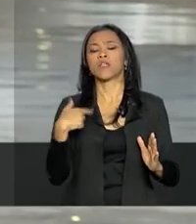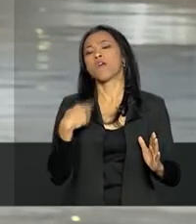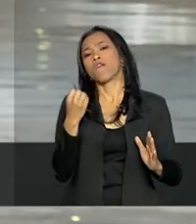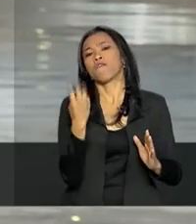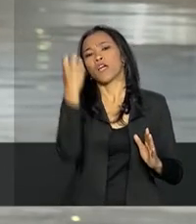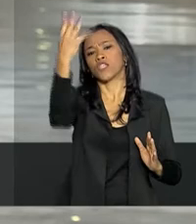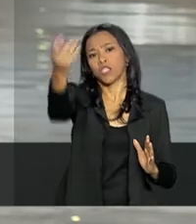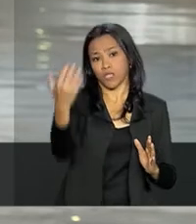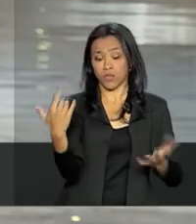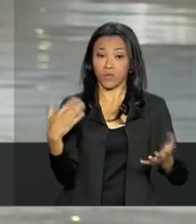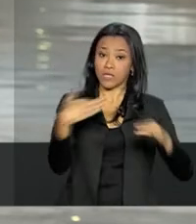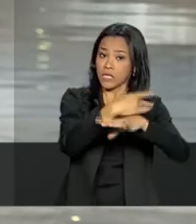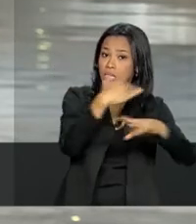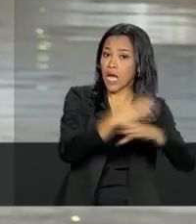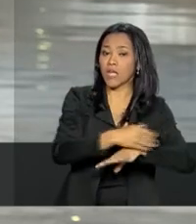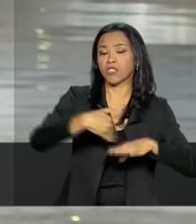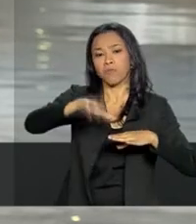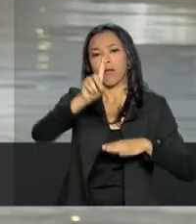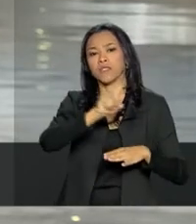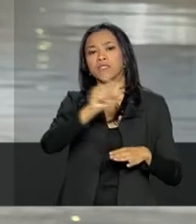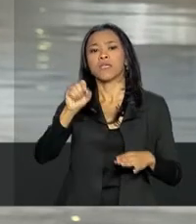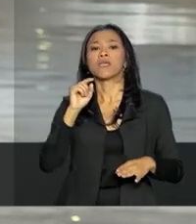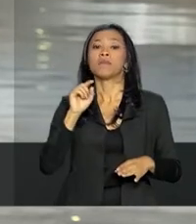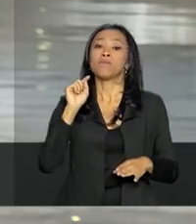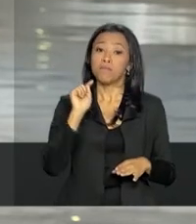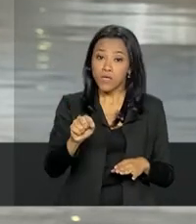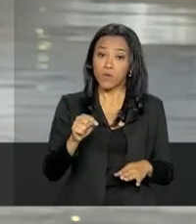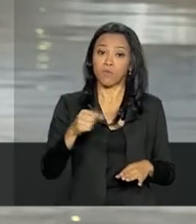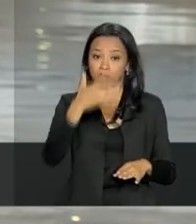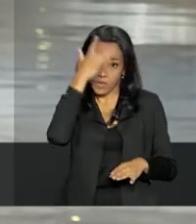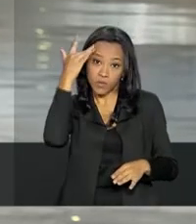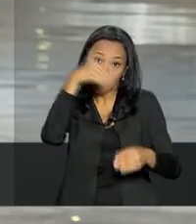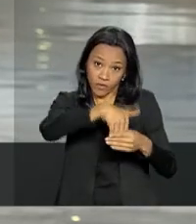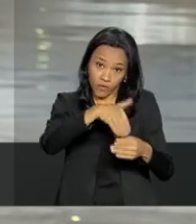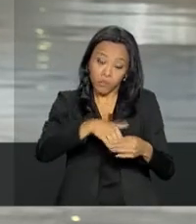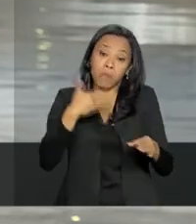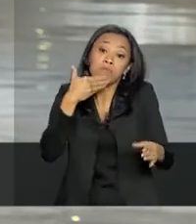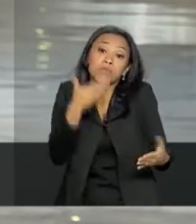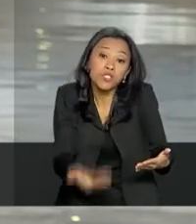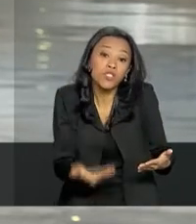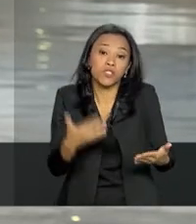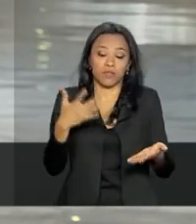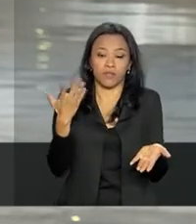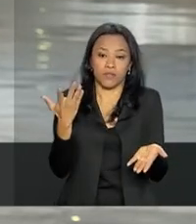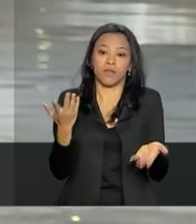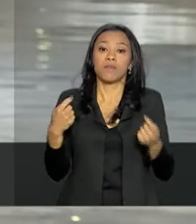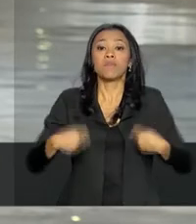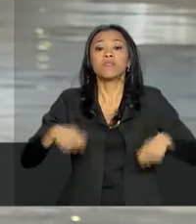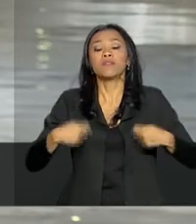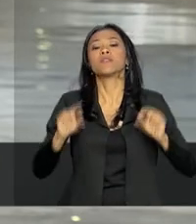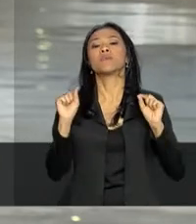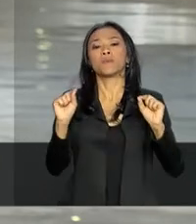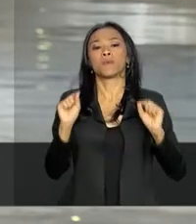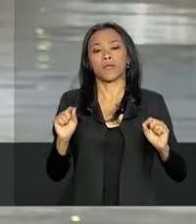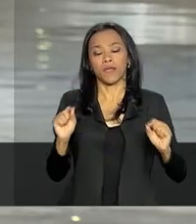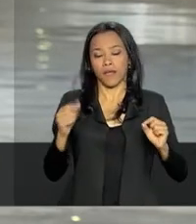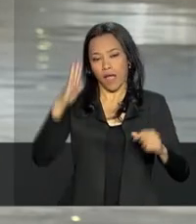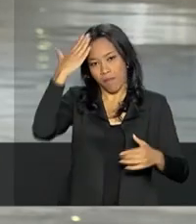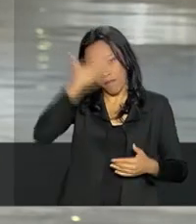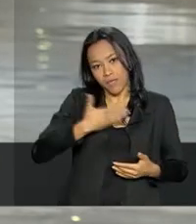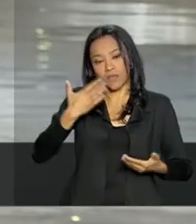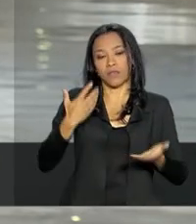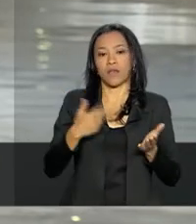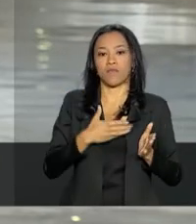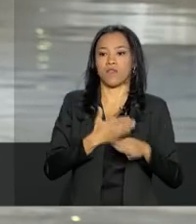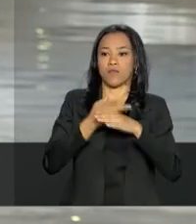capitais e em cidades com mais de 100 mil eleitores. Para solicitar o voto em trânsito, o eleitor precisa apresentar